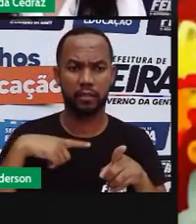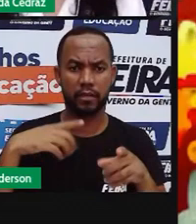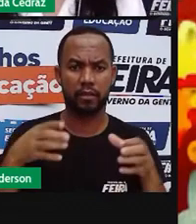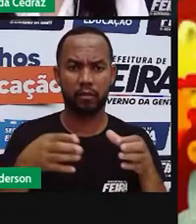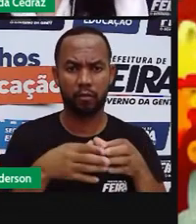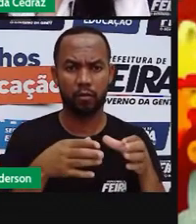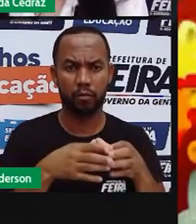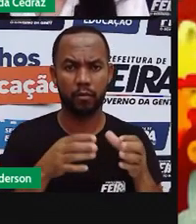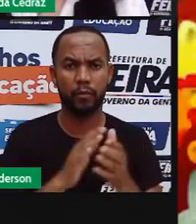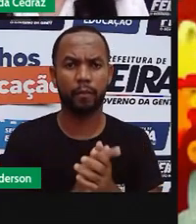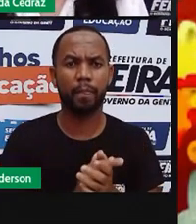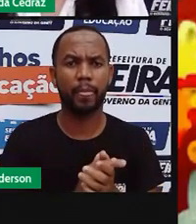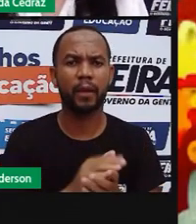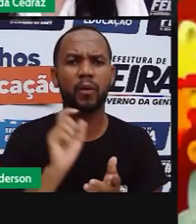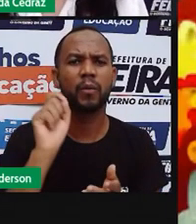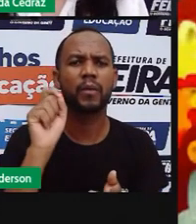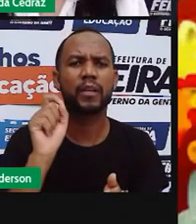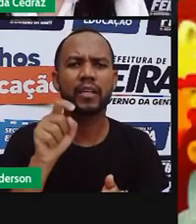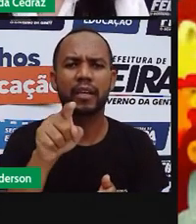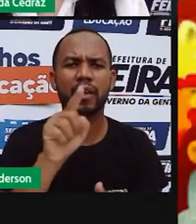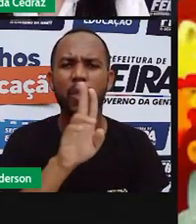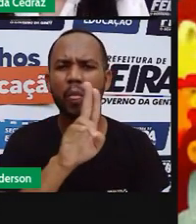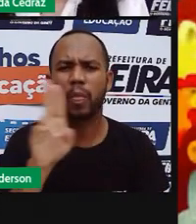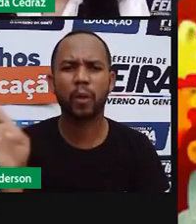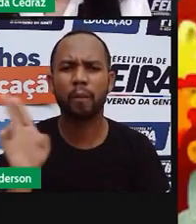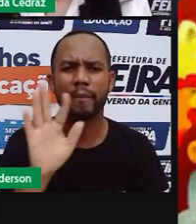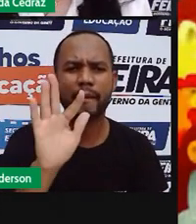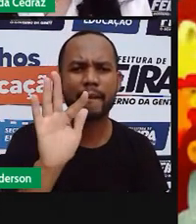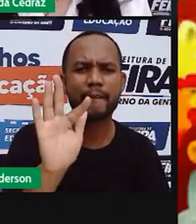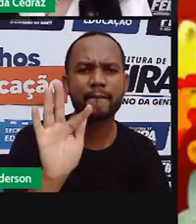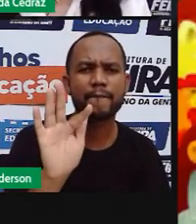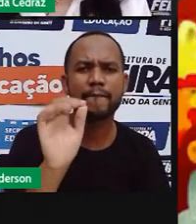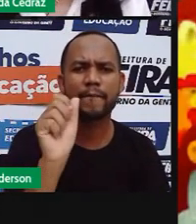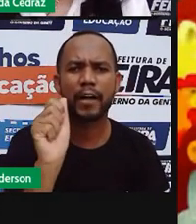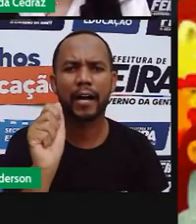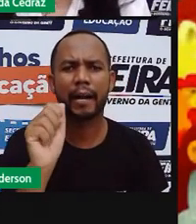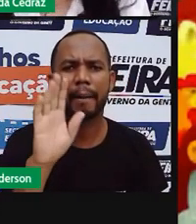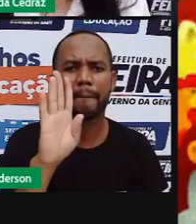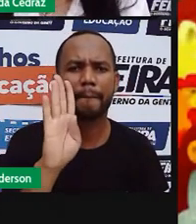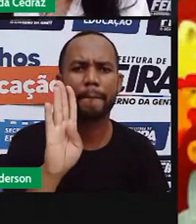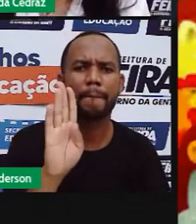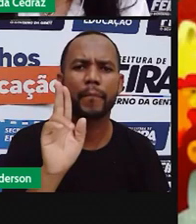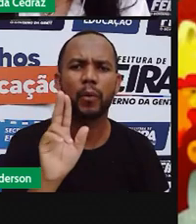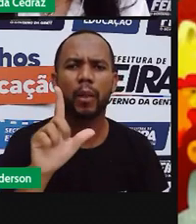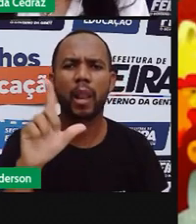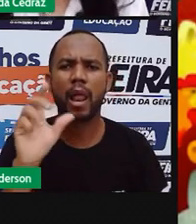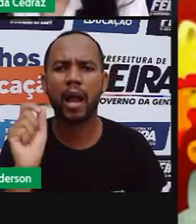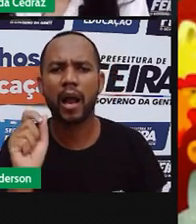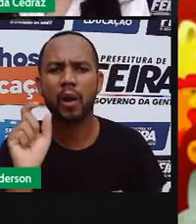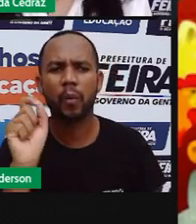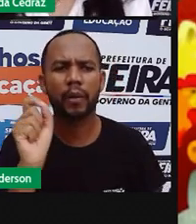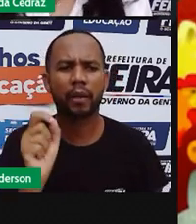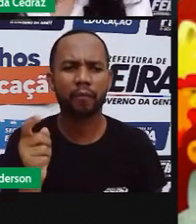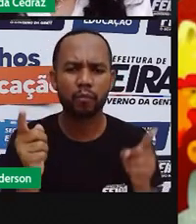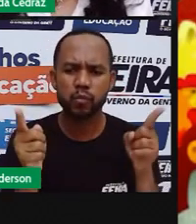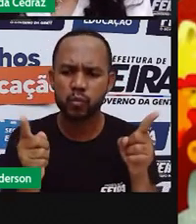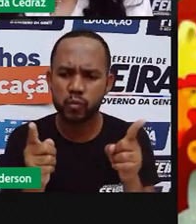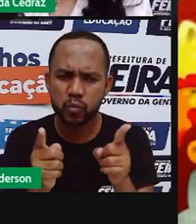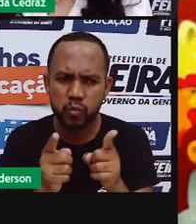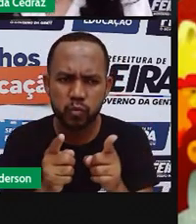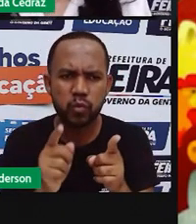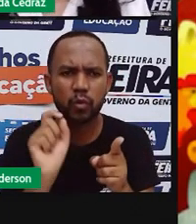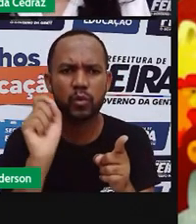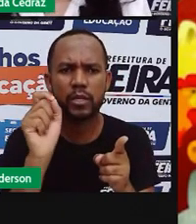E o que é fábula? Fábula é um texto narrativo e curto de tradição